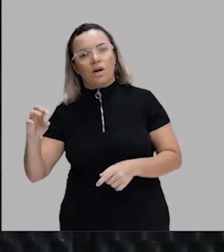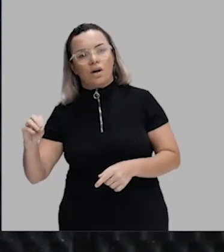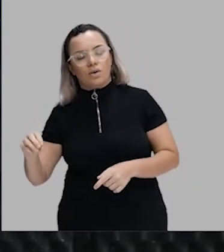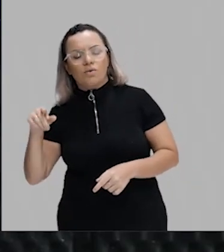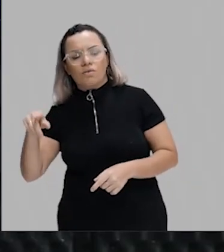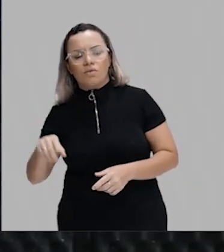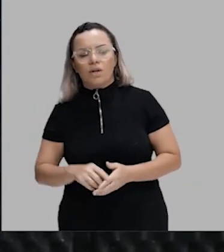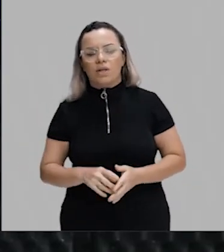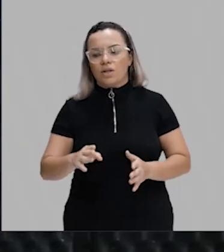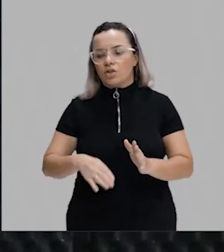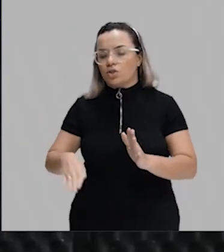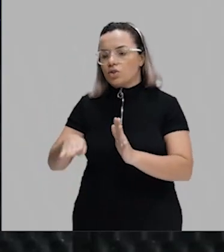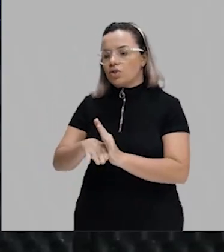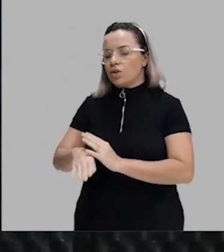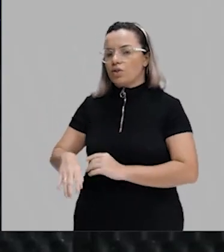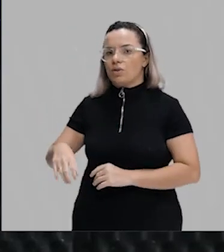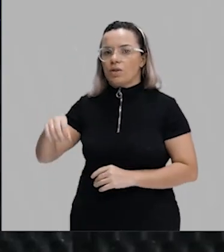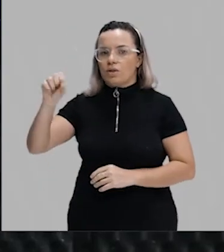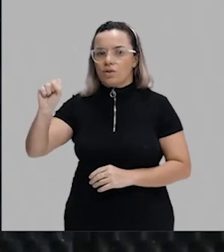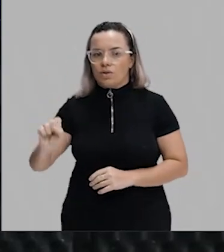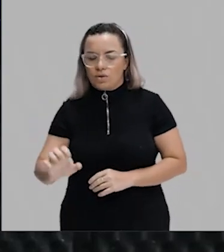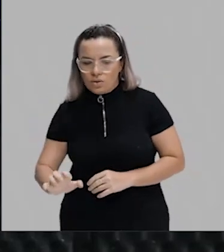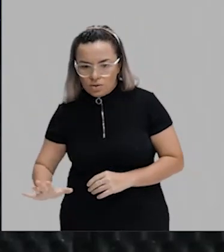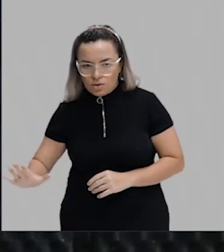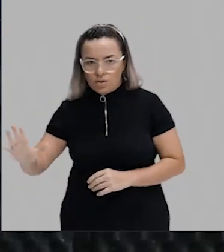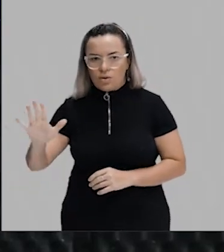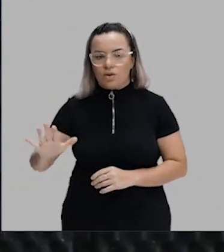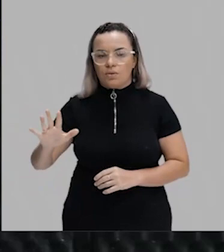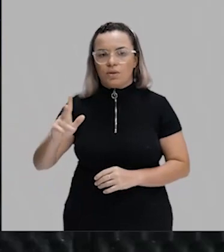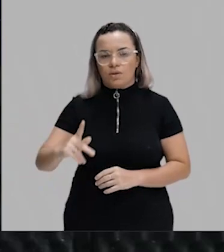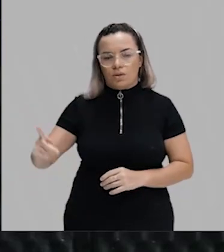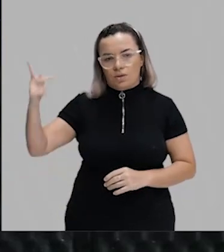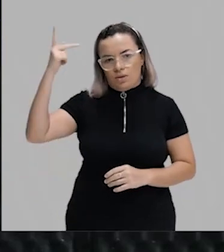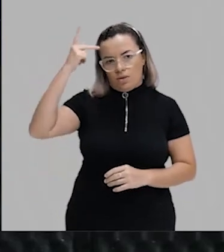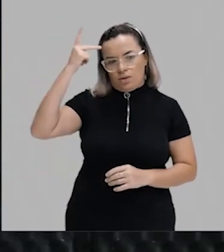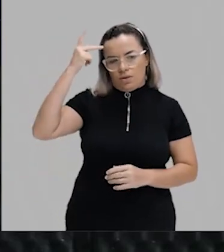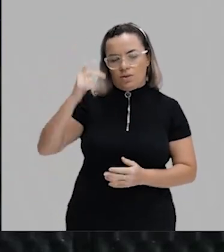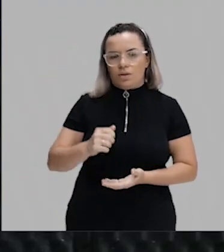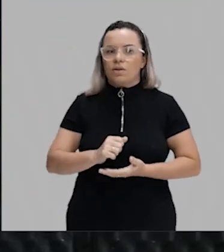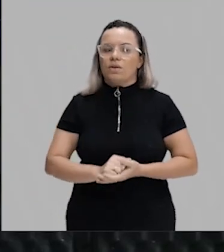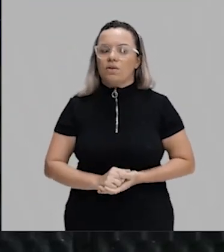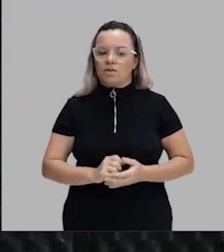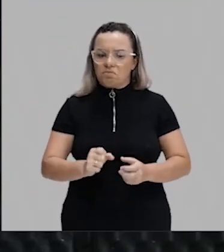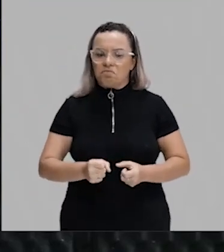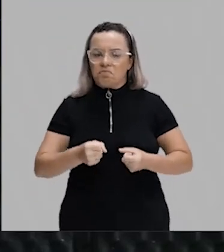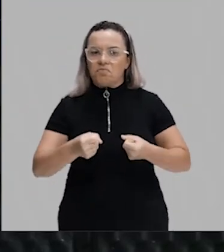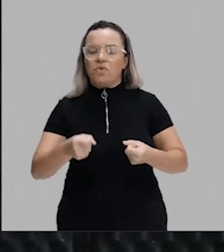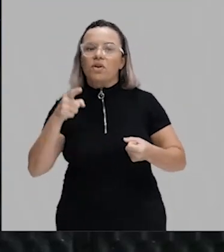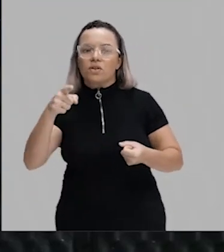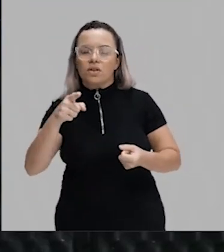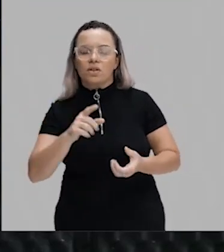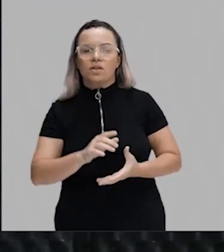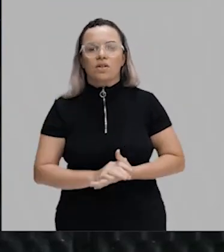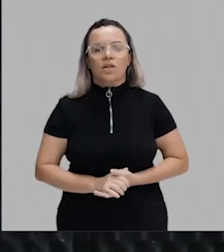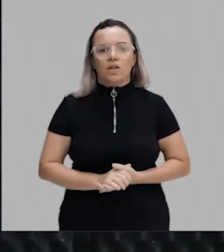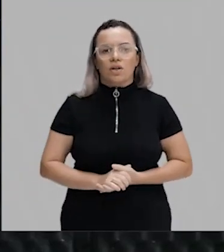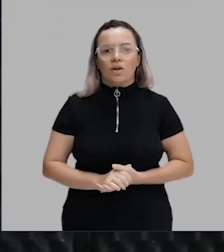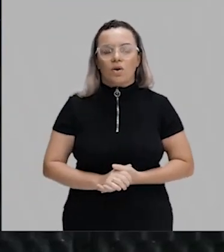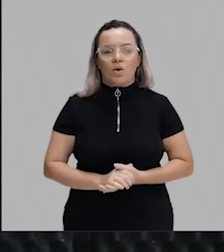do Sudeste, ali para a região de São Paulo, que vai também intensificar o êxodo rural do Norte e do Nordeste para a região Sudeste. Então, não